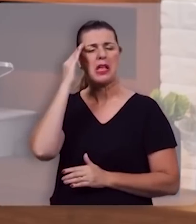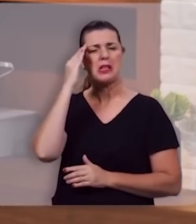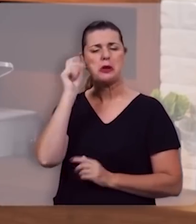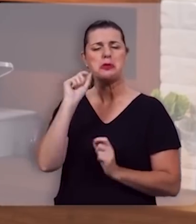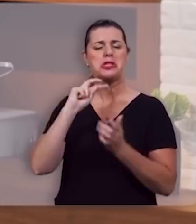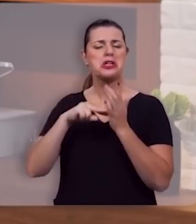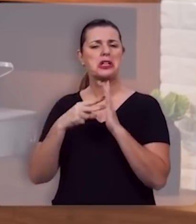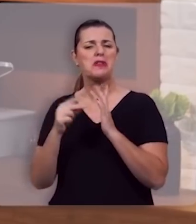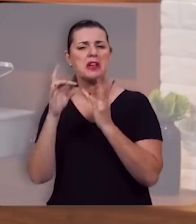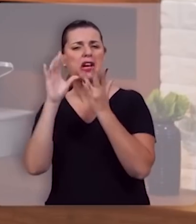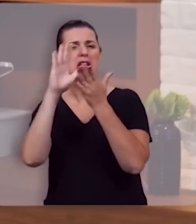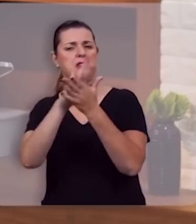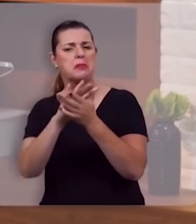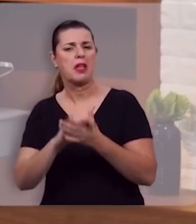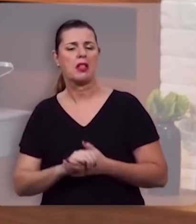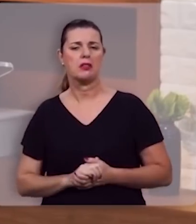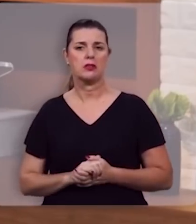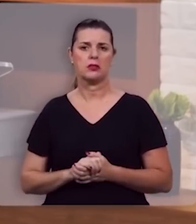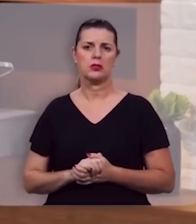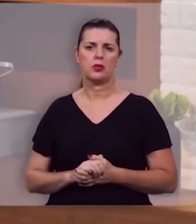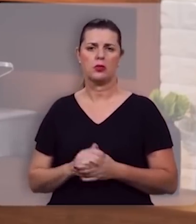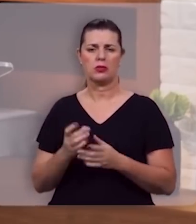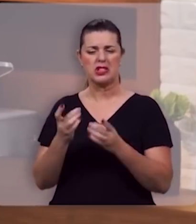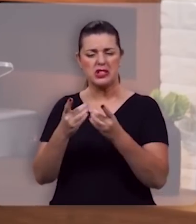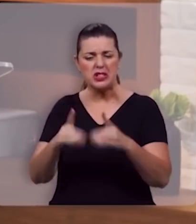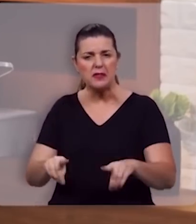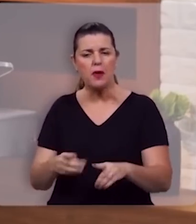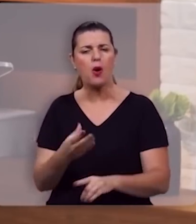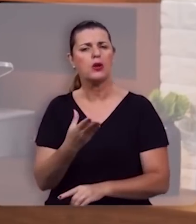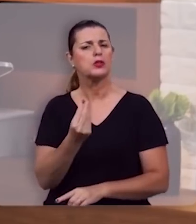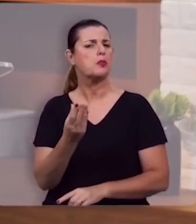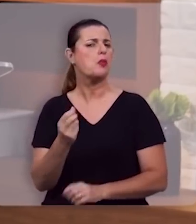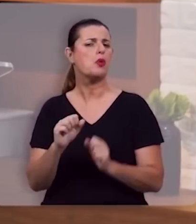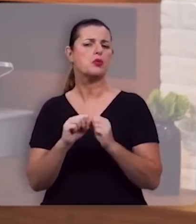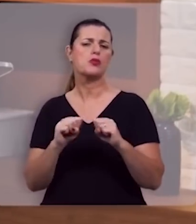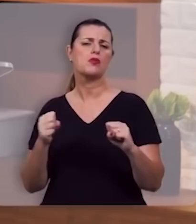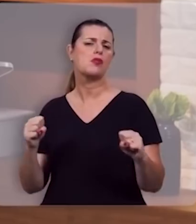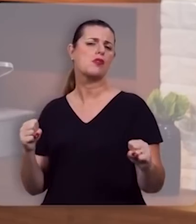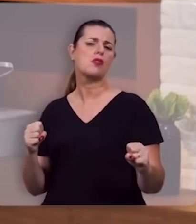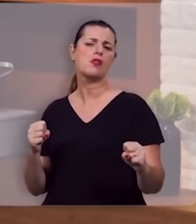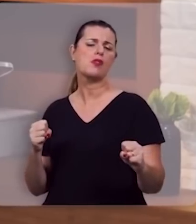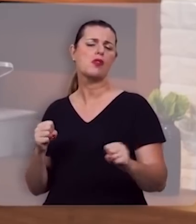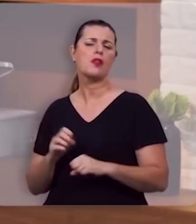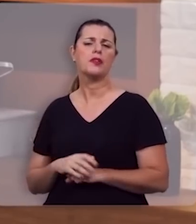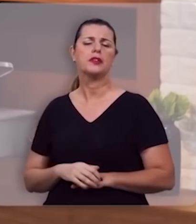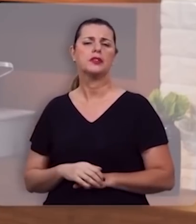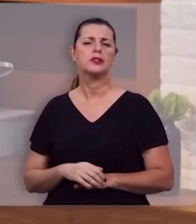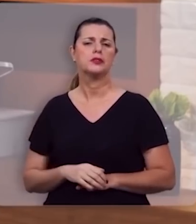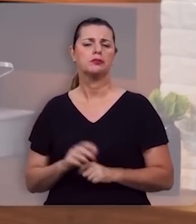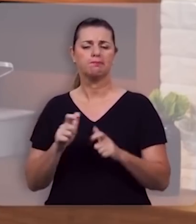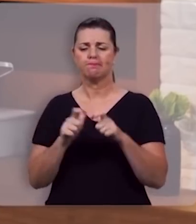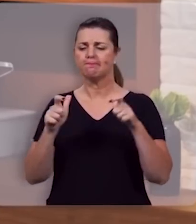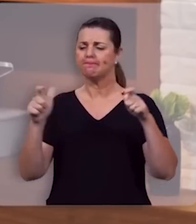o índice de divórcio cresce espantosamente